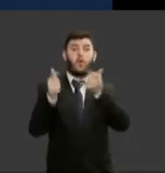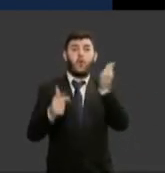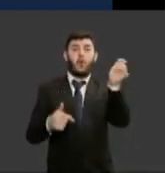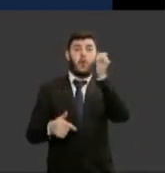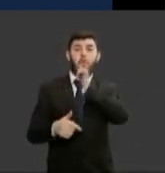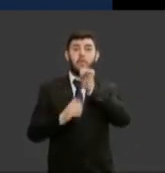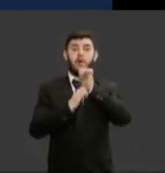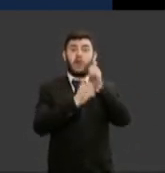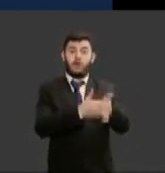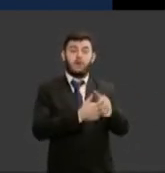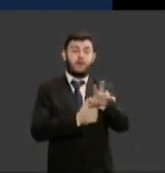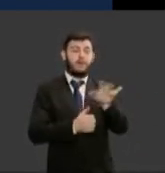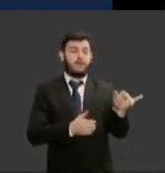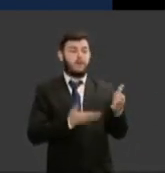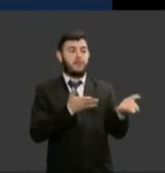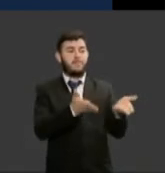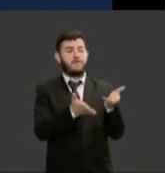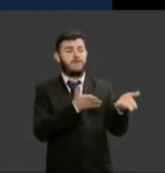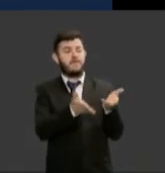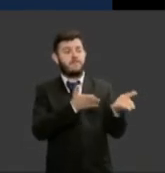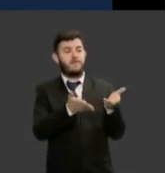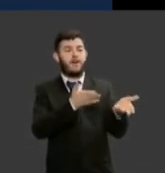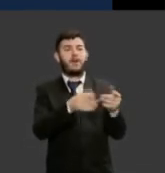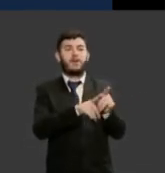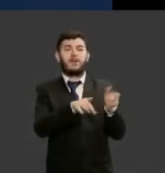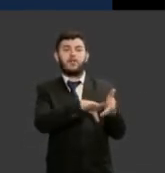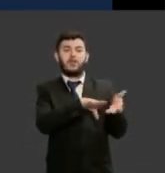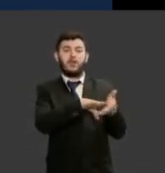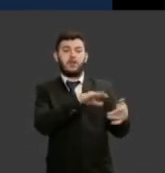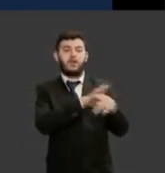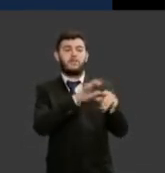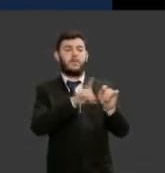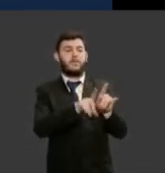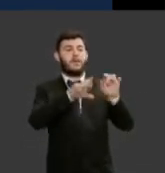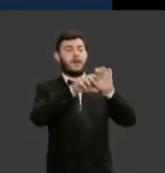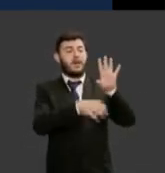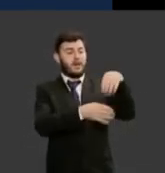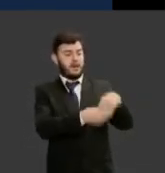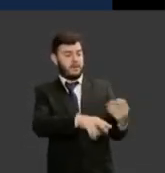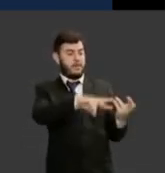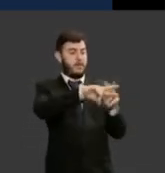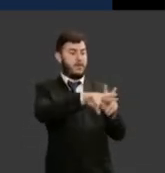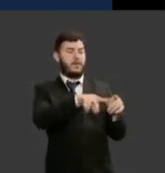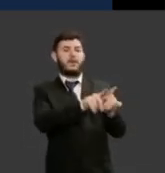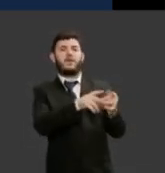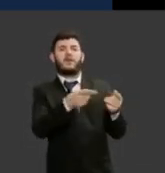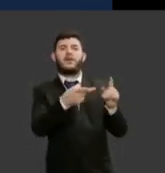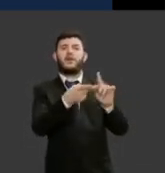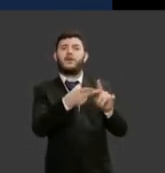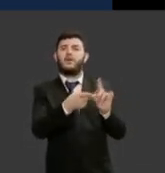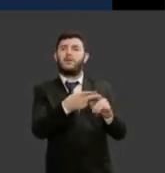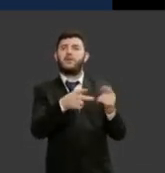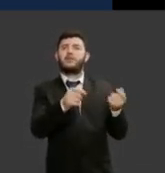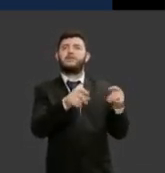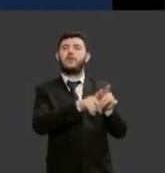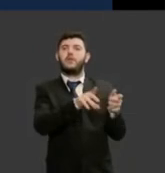acompanhamentos direção de unidades prisionais revistas e todas as necessidades que esse público tem o direito e